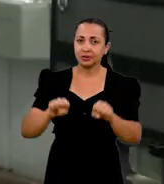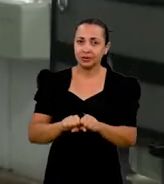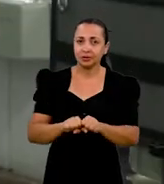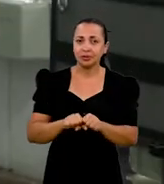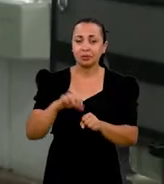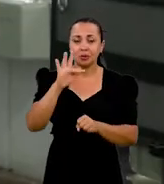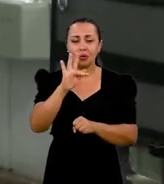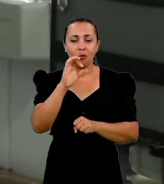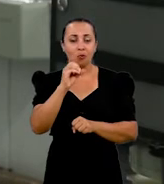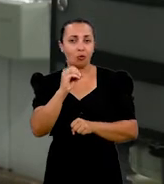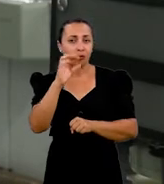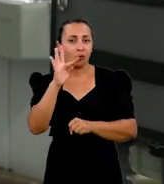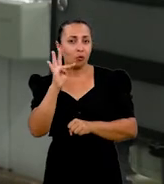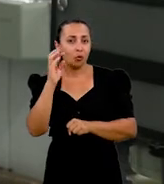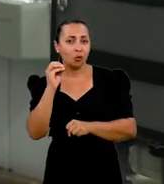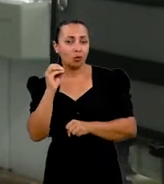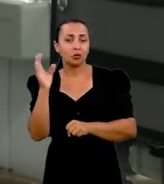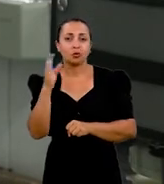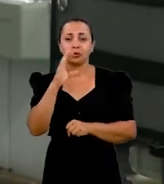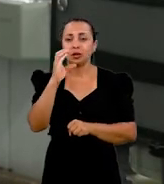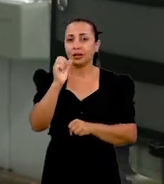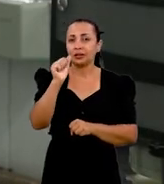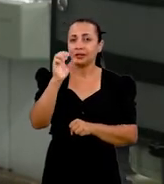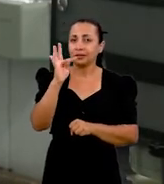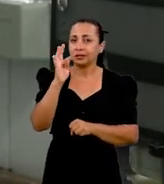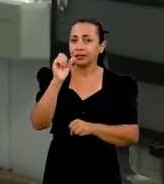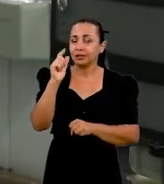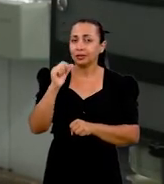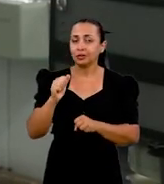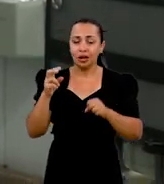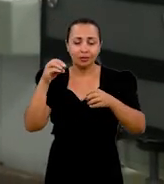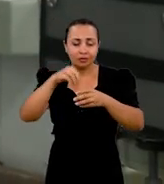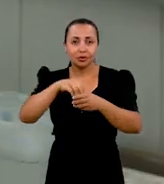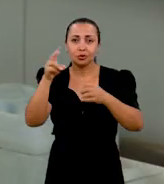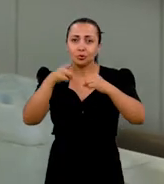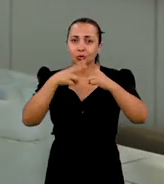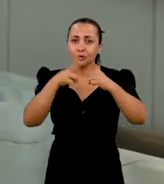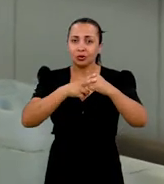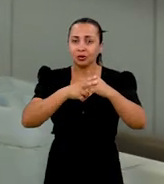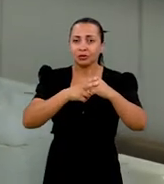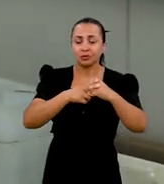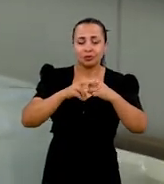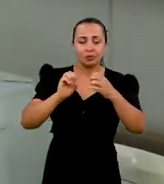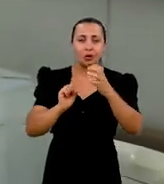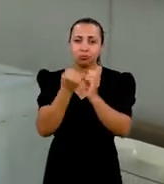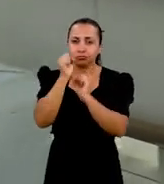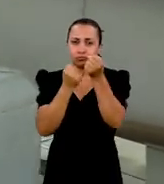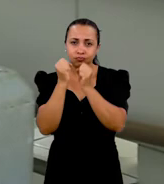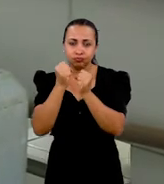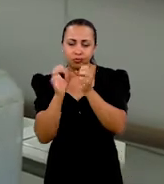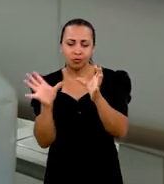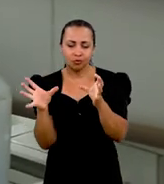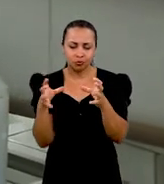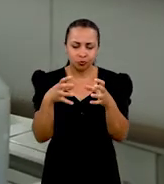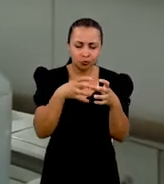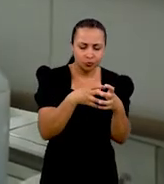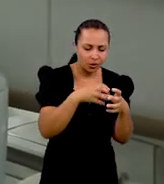sistema fotocatalítico, já que é um processo de fotocatálise, é um reator em vidro, um reator totalmente encamisado,